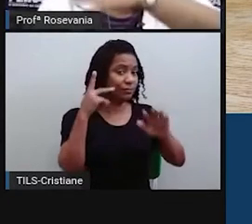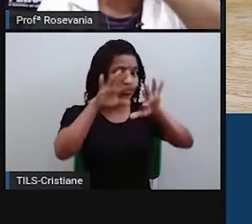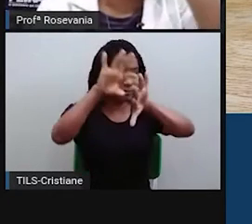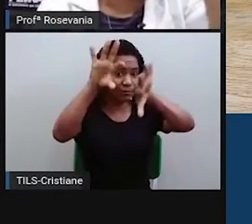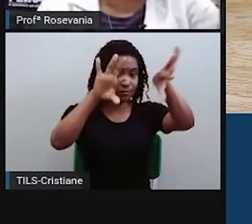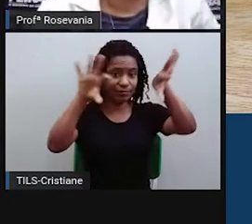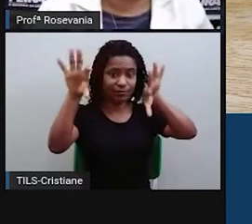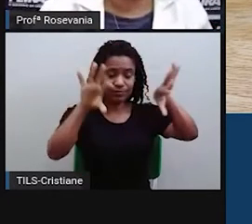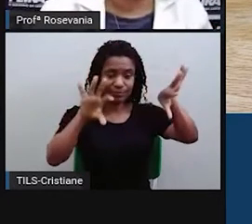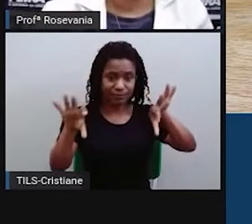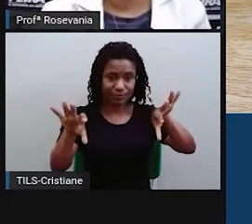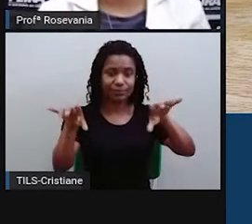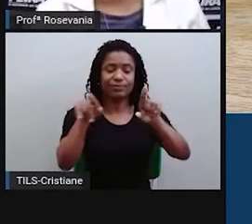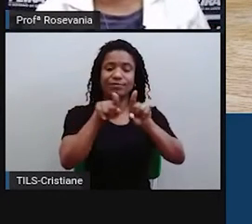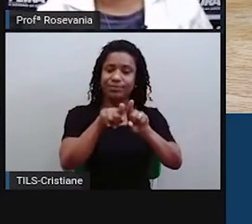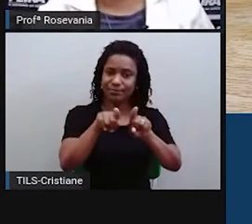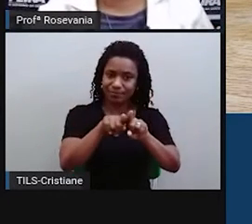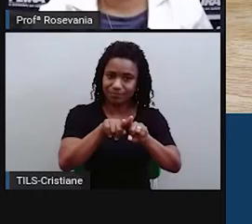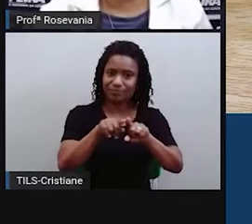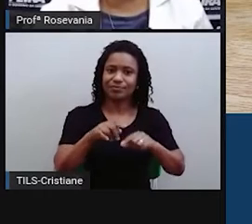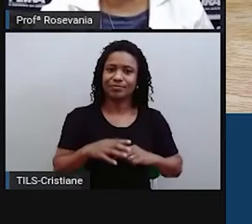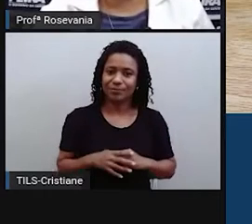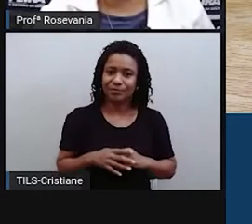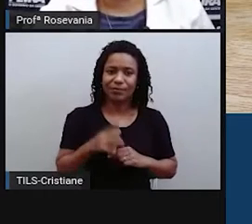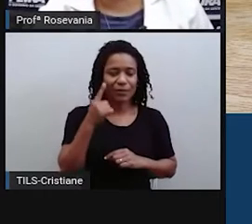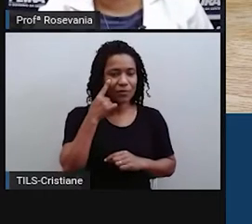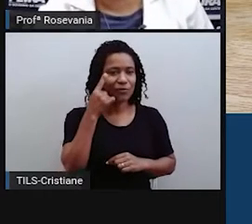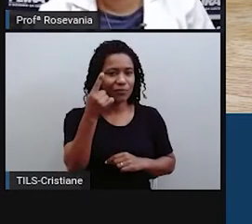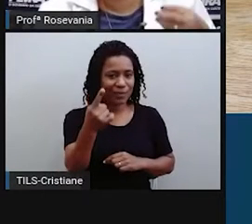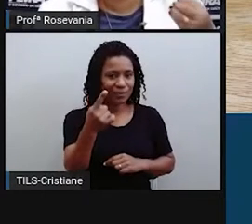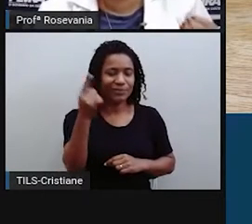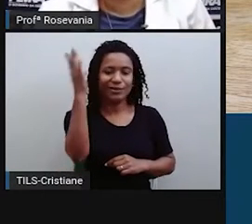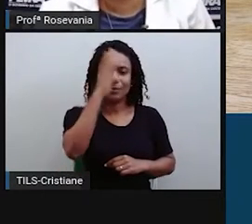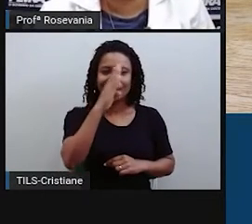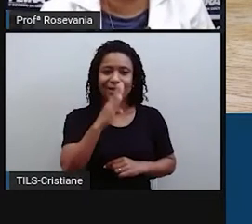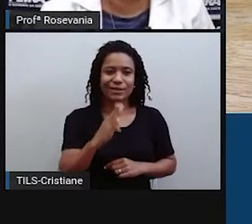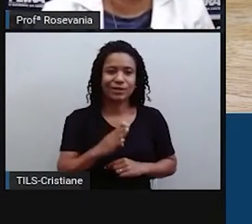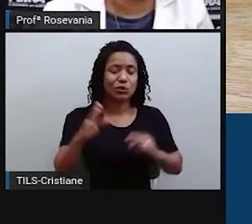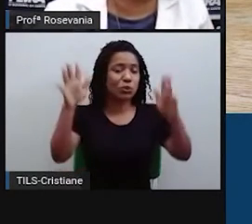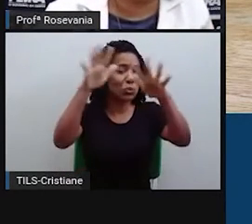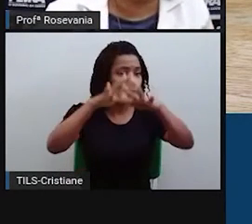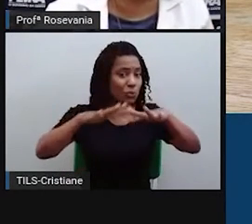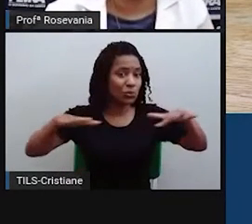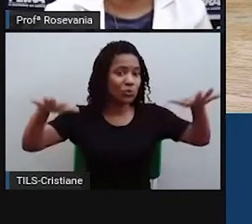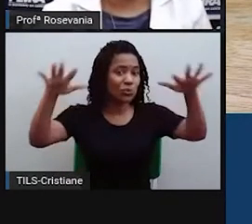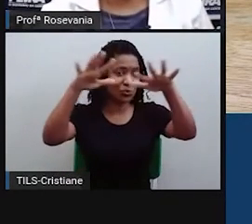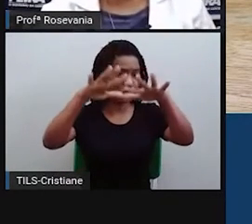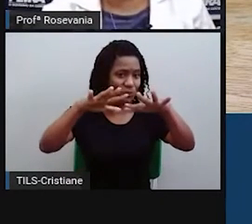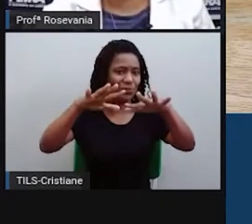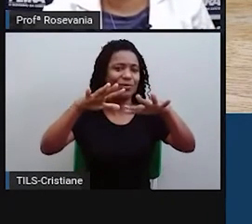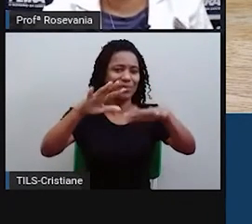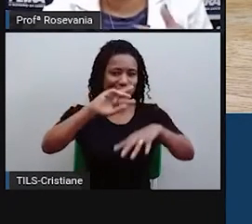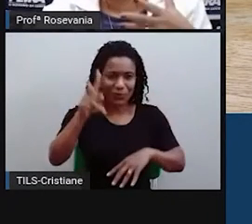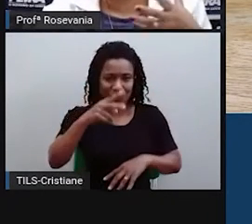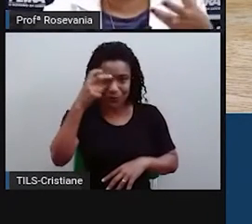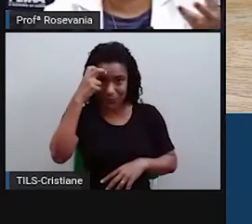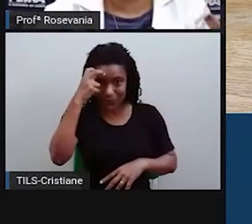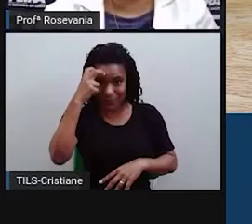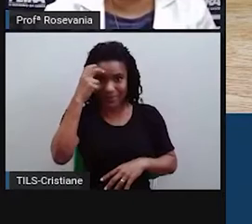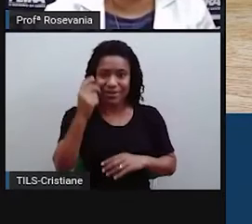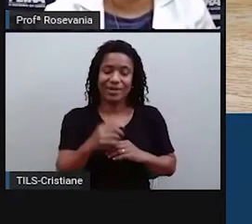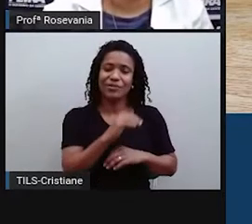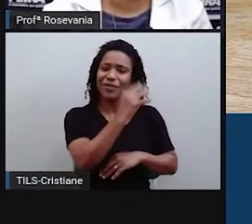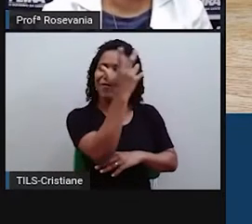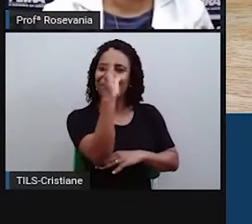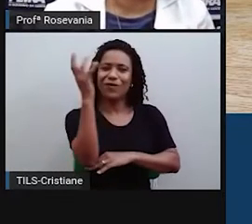é claro que ela hoje já se espalhou, né, pelo Brasil como um todo, mas a gente lembra logo da região sudeste. Quando a gente fala da área